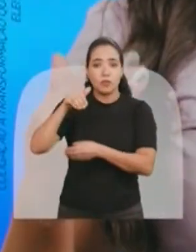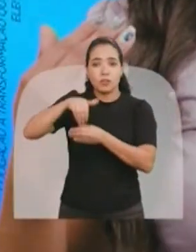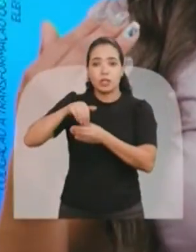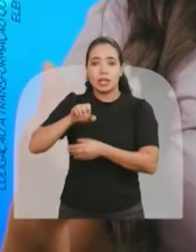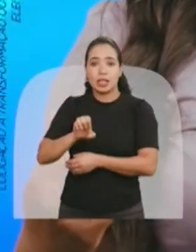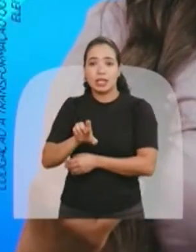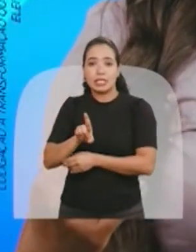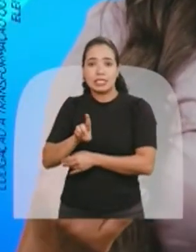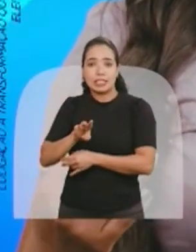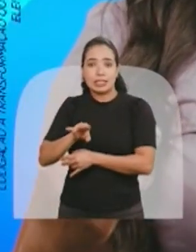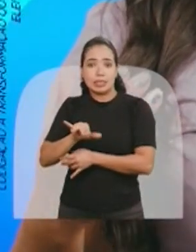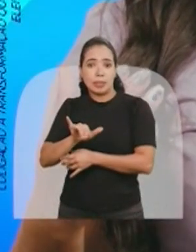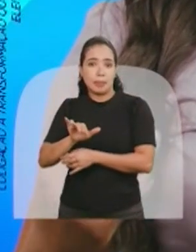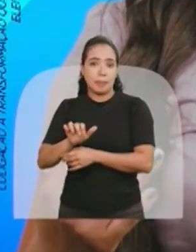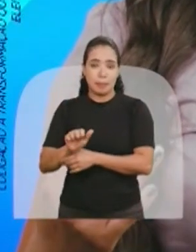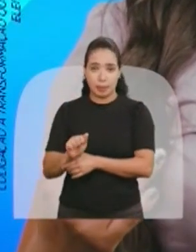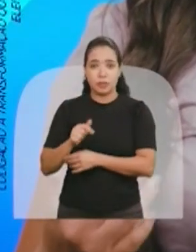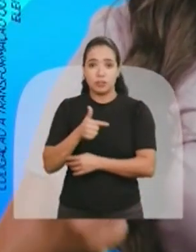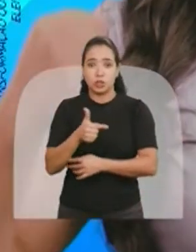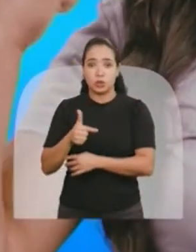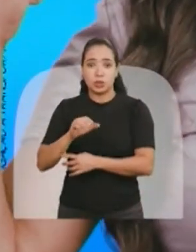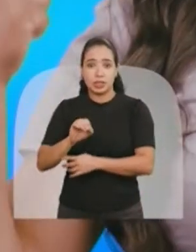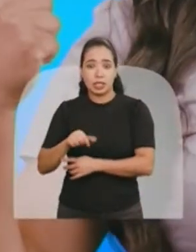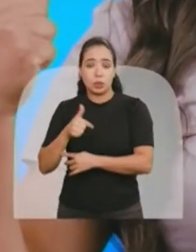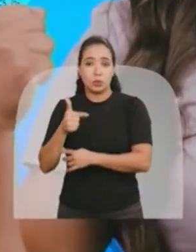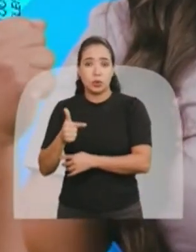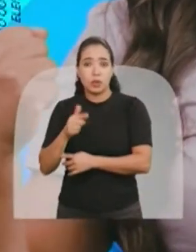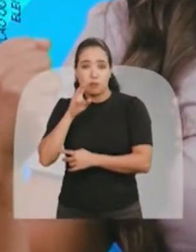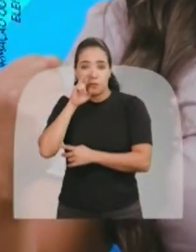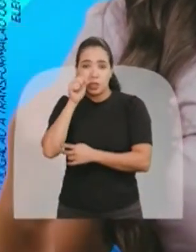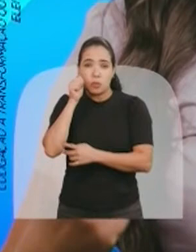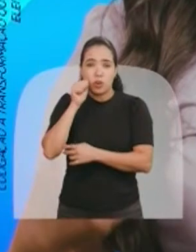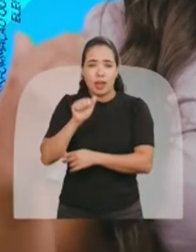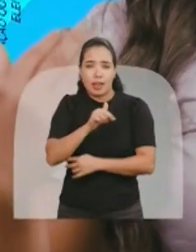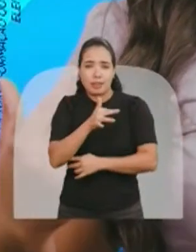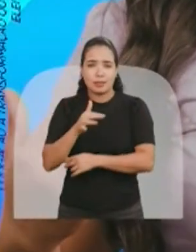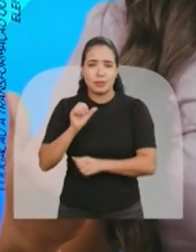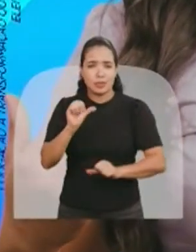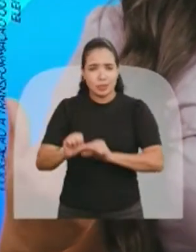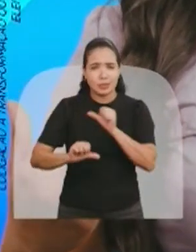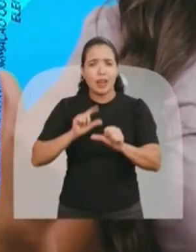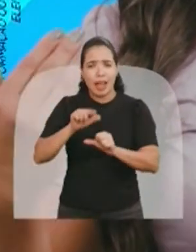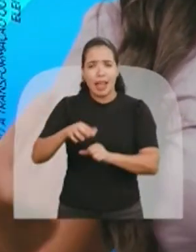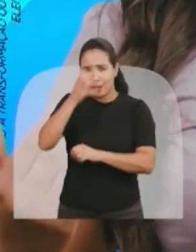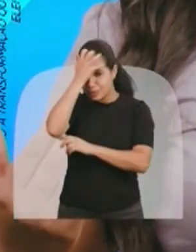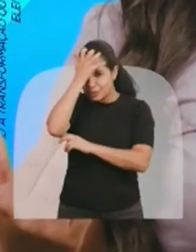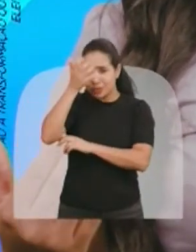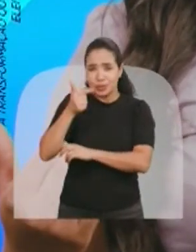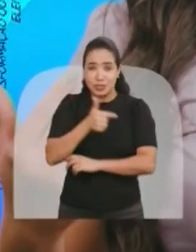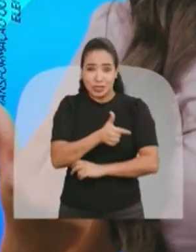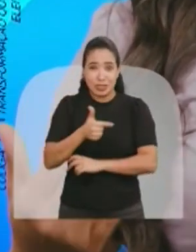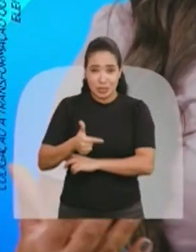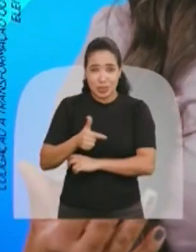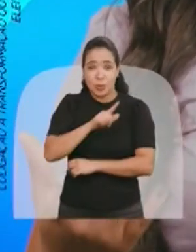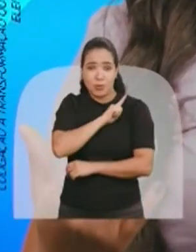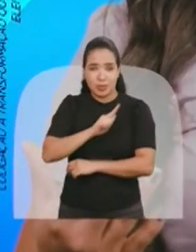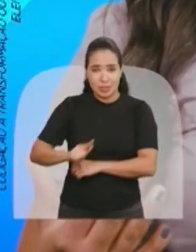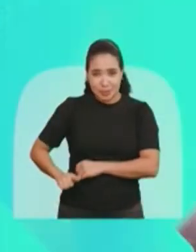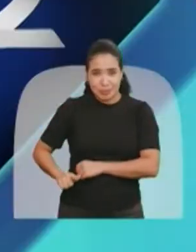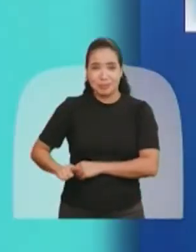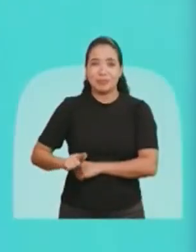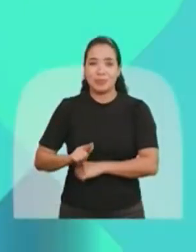Vote Elissama Gomes 2202 A força da mulher em ação Transformação É Ronaldo Dimas 2200 Para